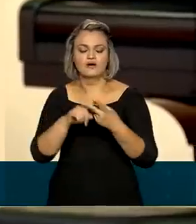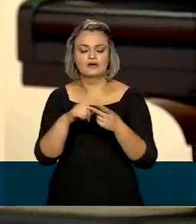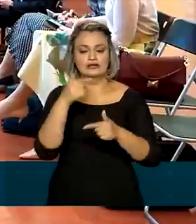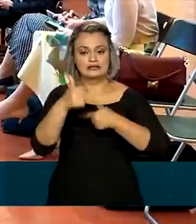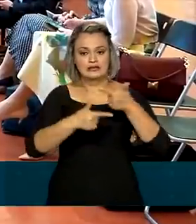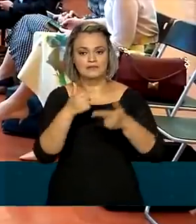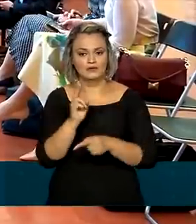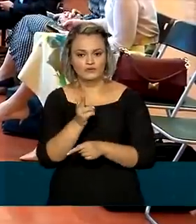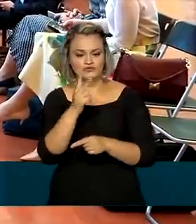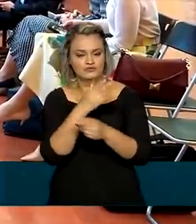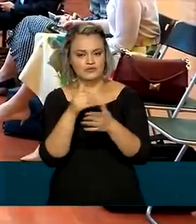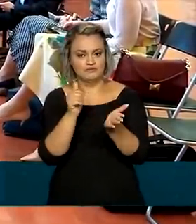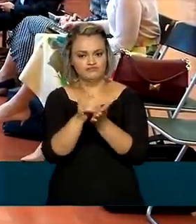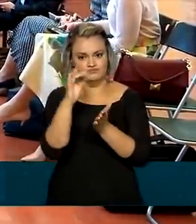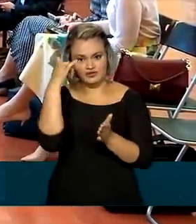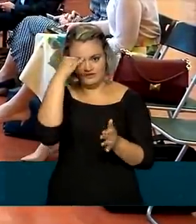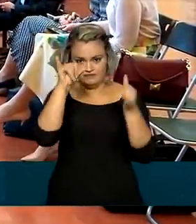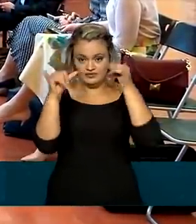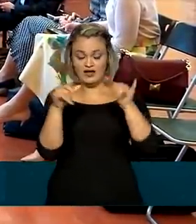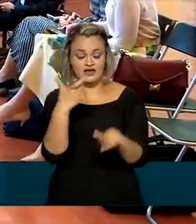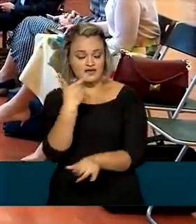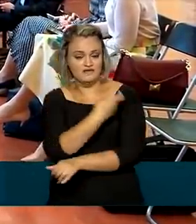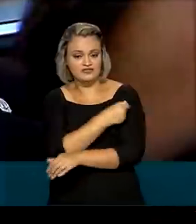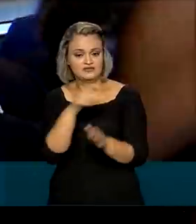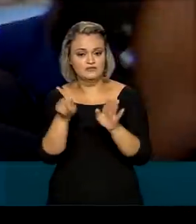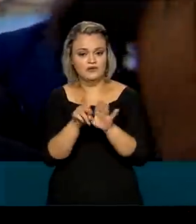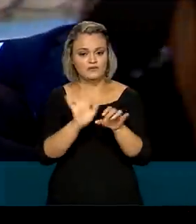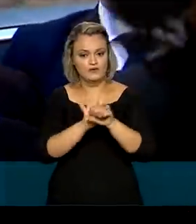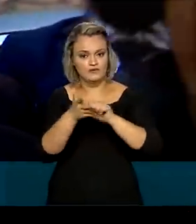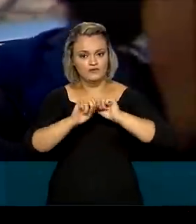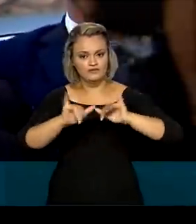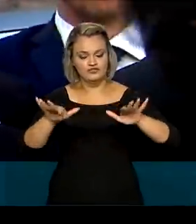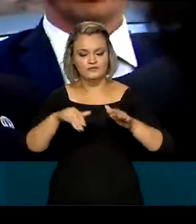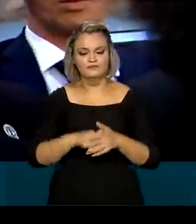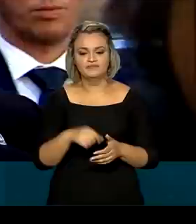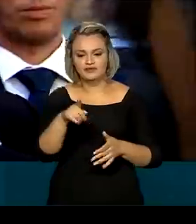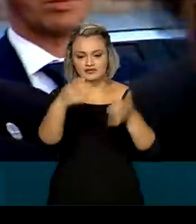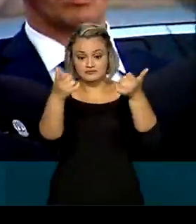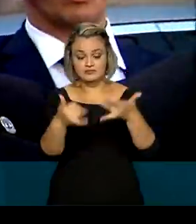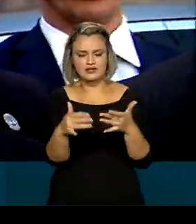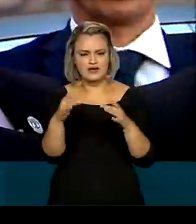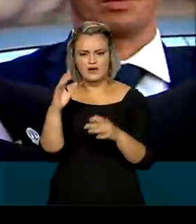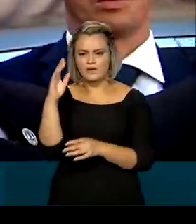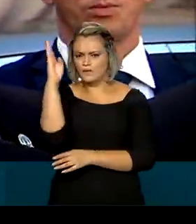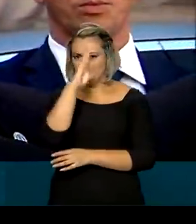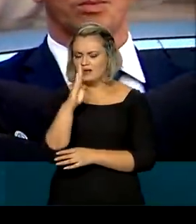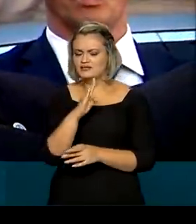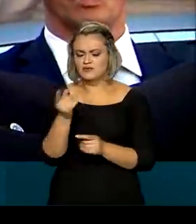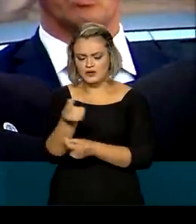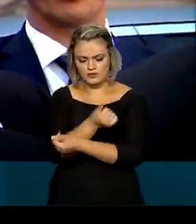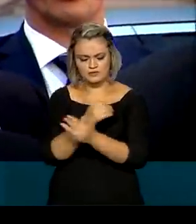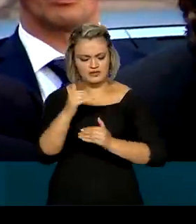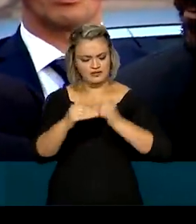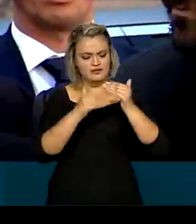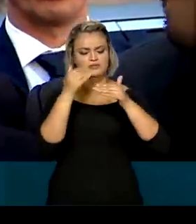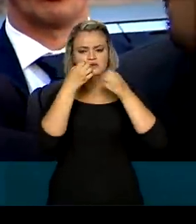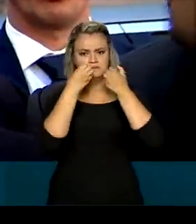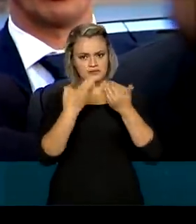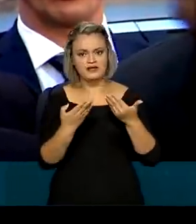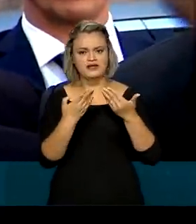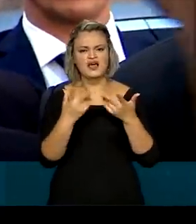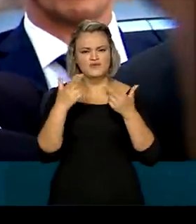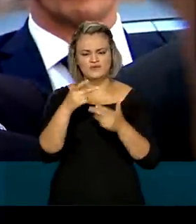empregos e vacinação contra a Covid-19. O Brasil está indo muito bem na recuperação da economia. Como disse lá atrás,